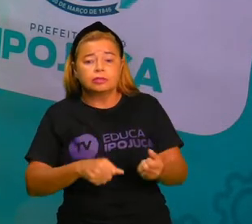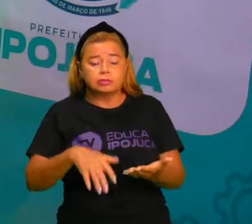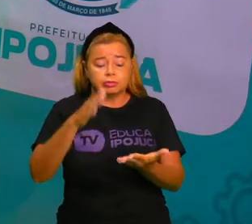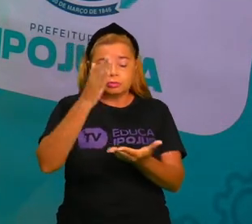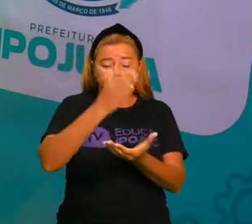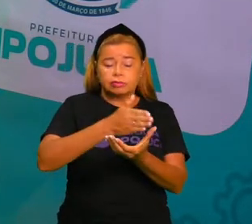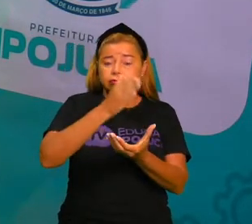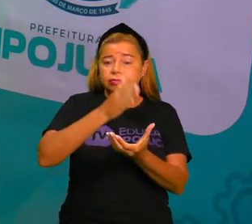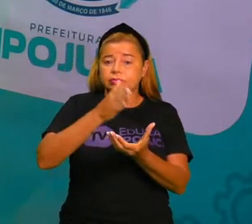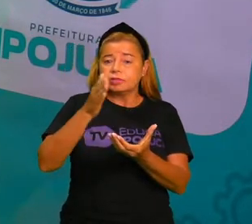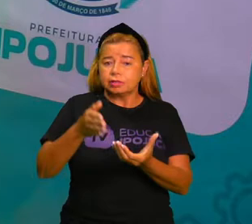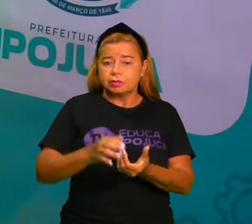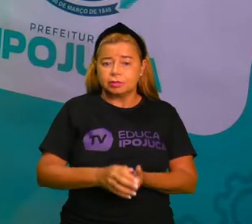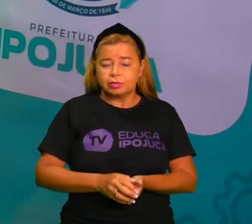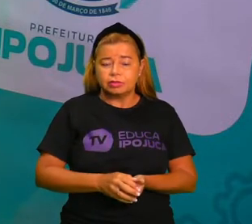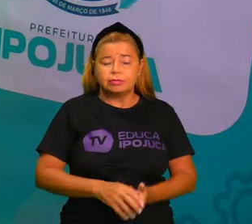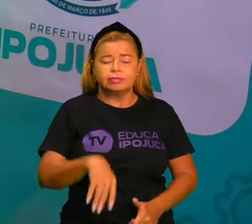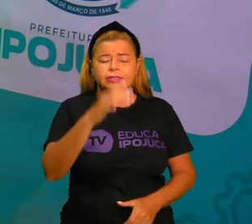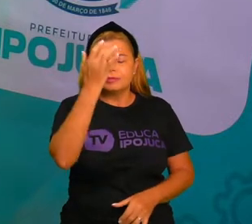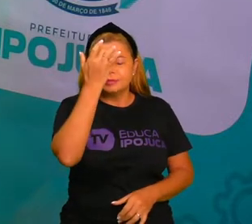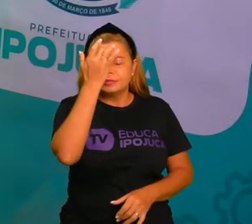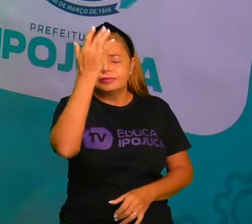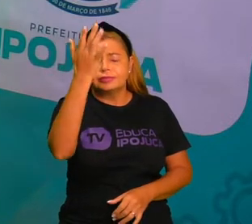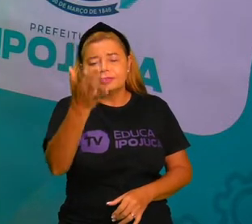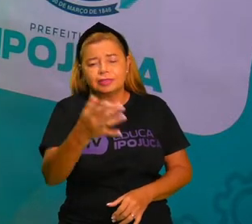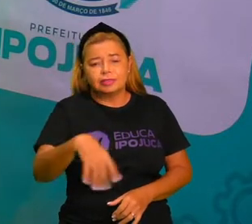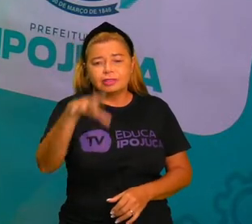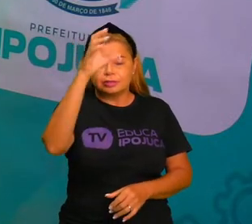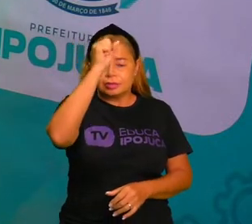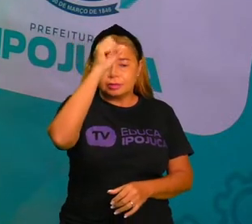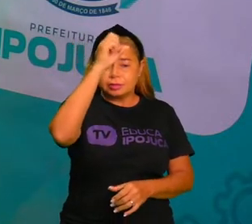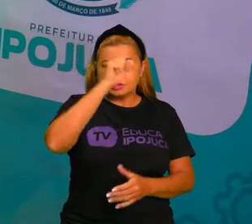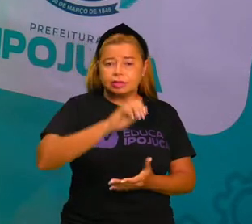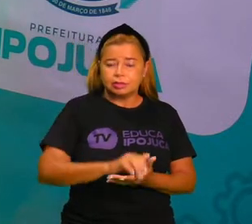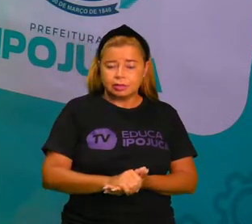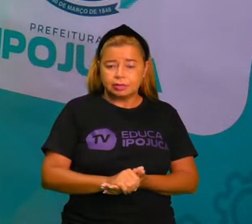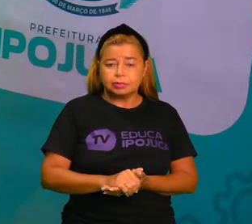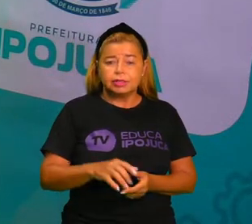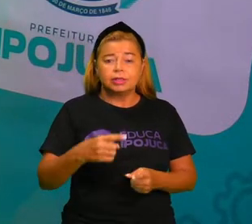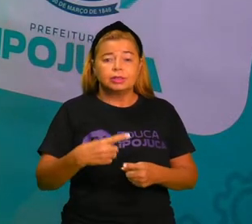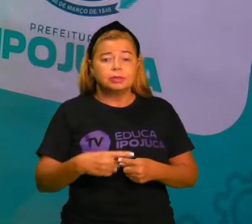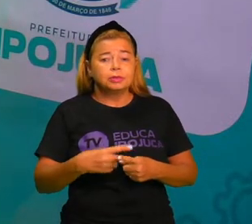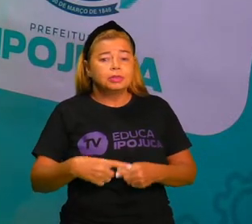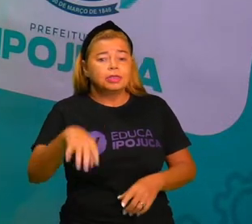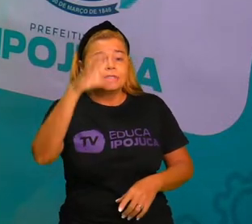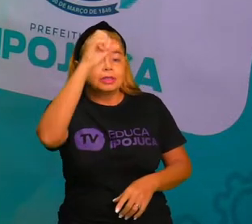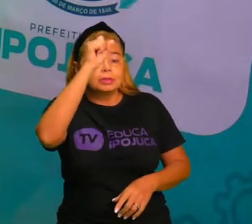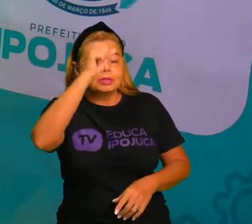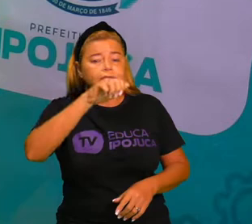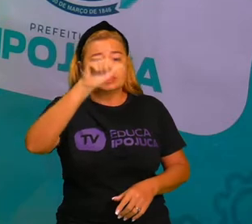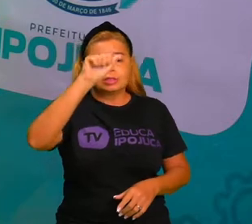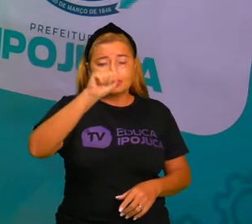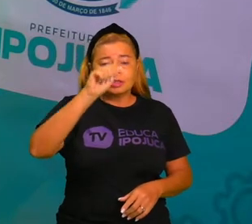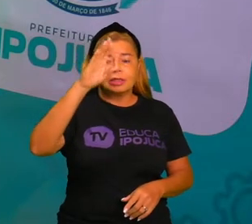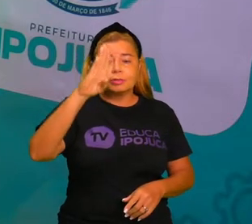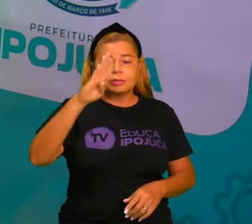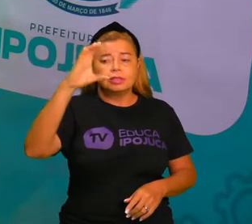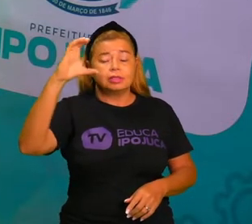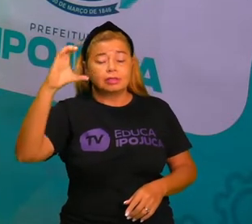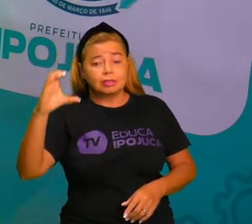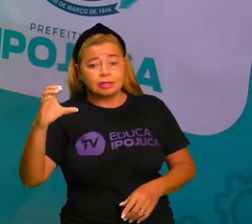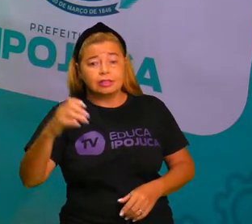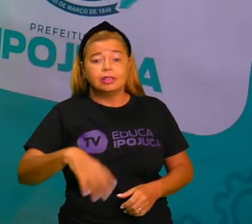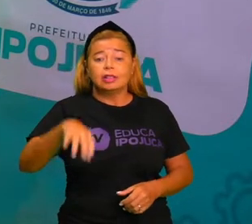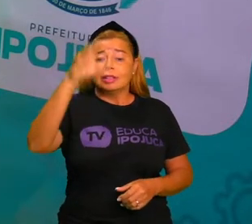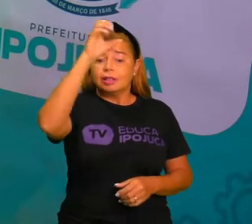e fácil de aprender, porque quando a gente aprende o alfabeto, reconhece as consoantes e as